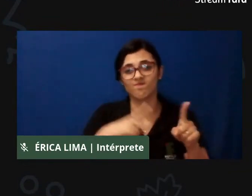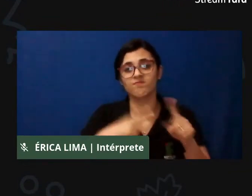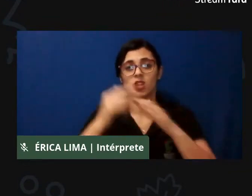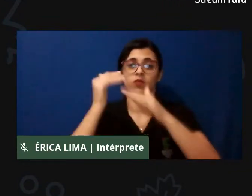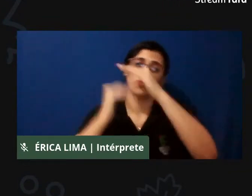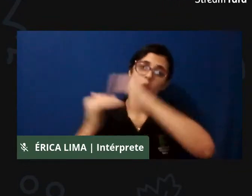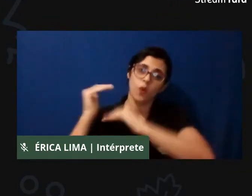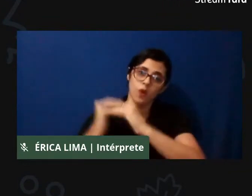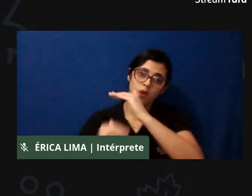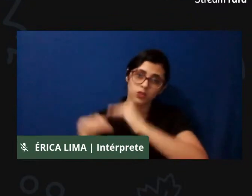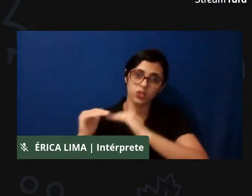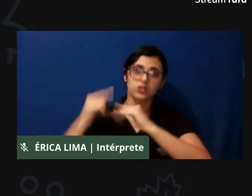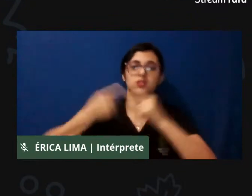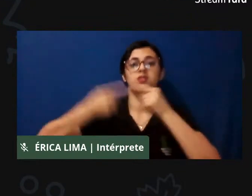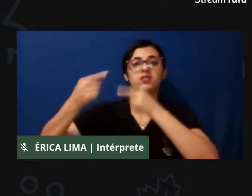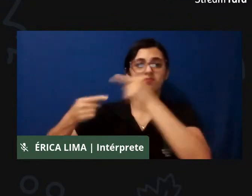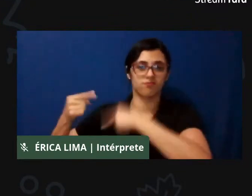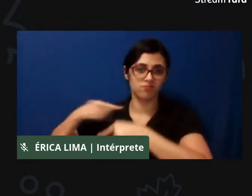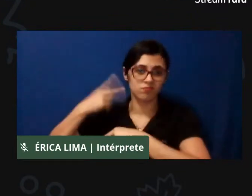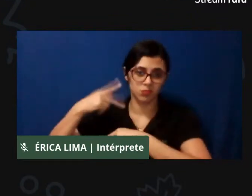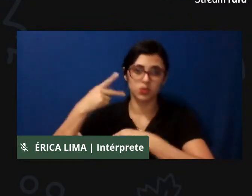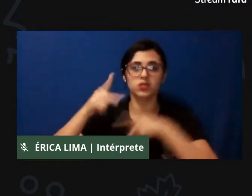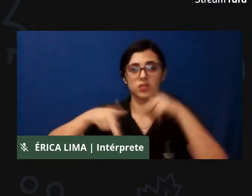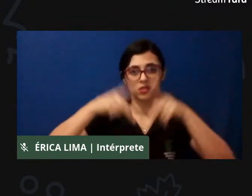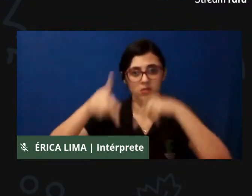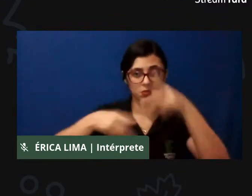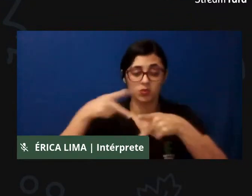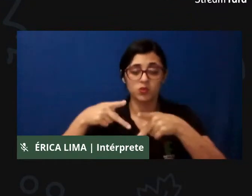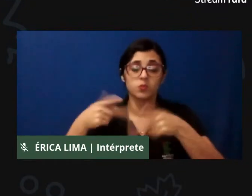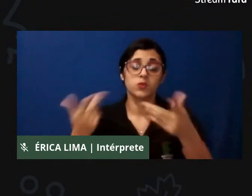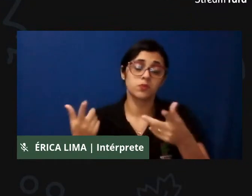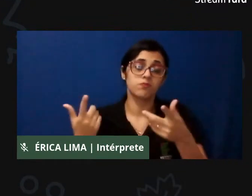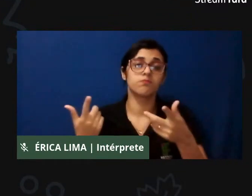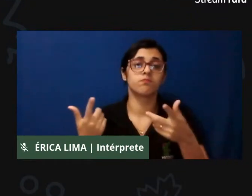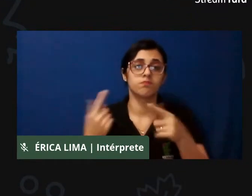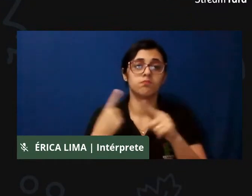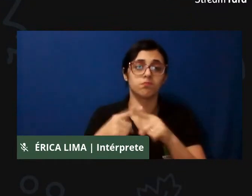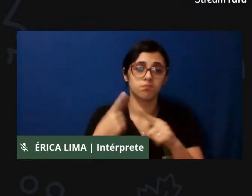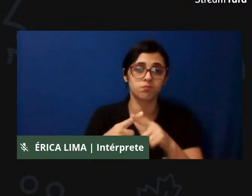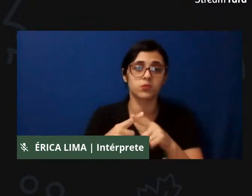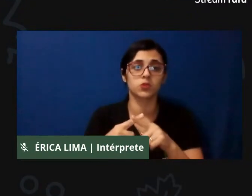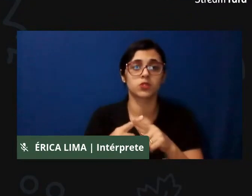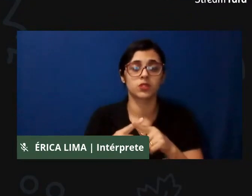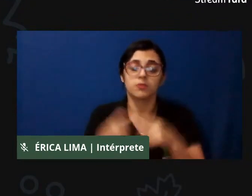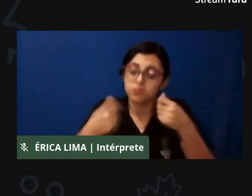pensadas, construídas conosco, pensadas